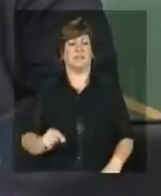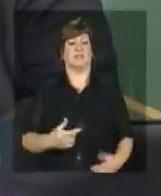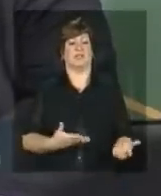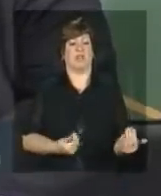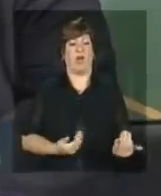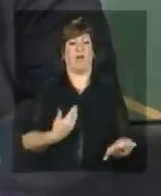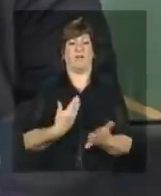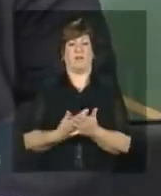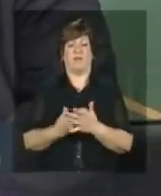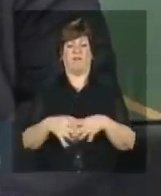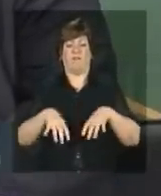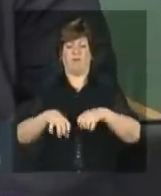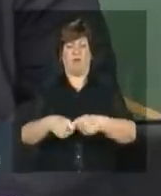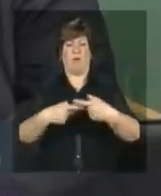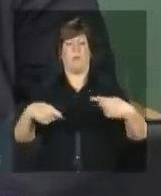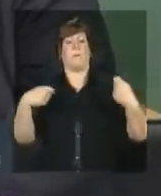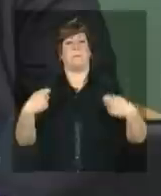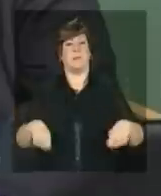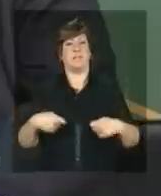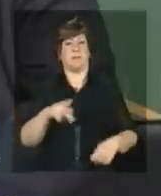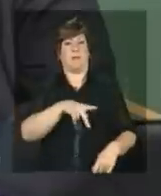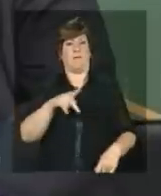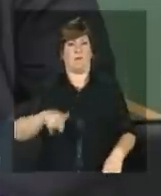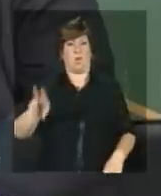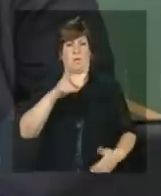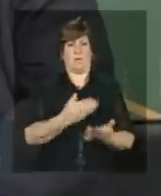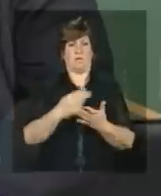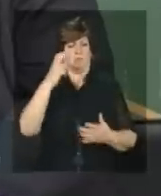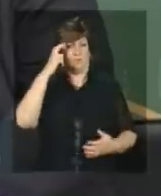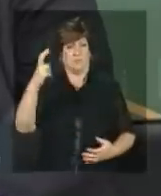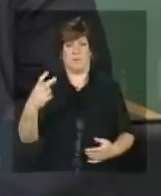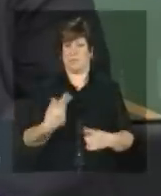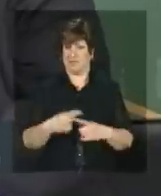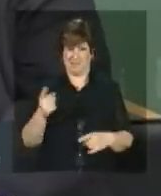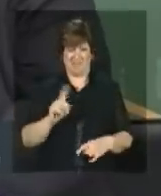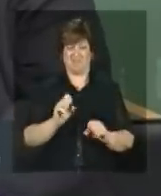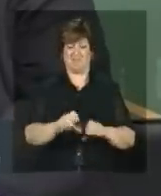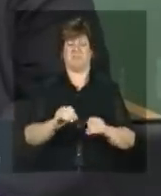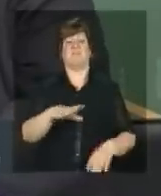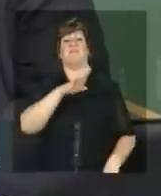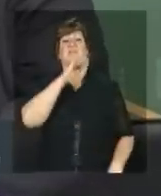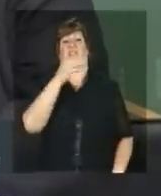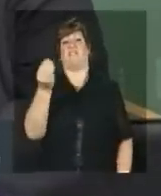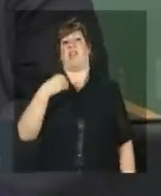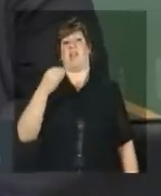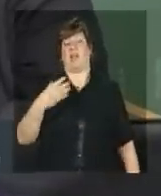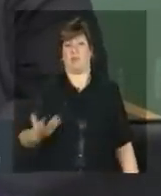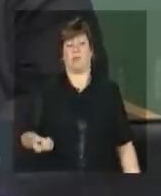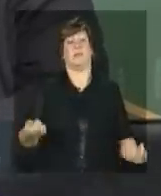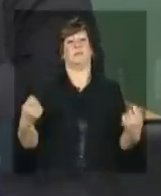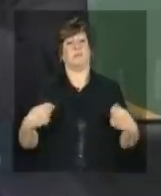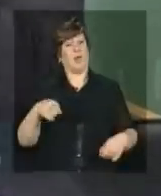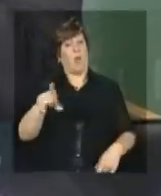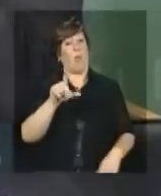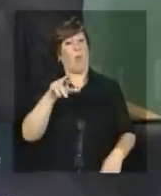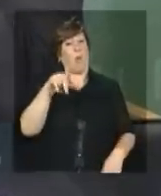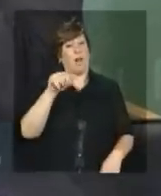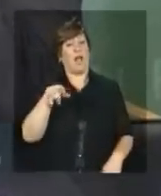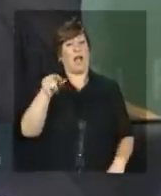universitário bem formado porque senão a sua educação não é de qualidade. Que precisou